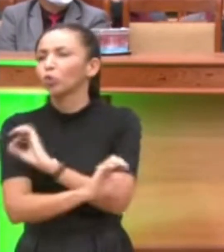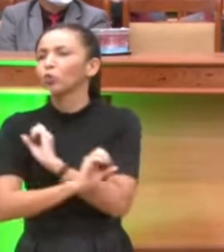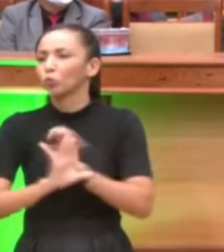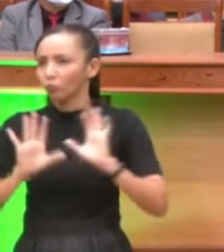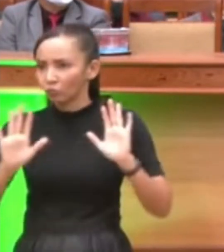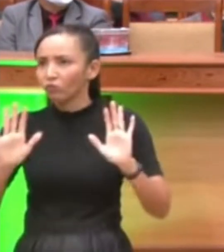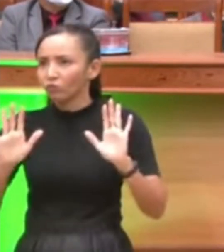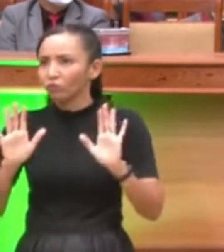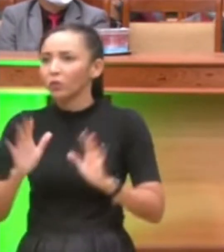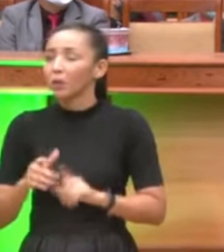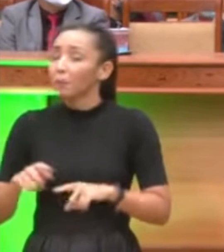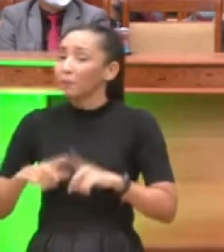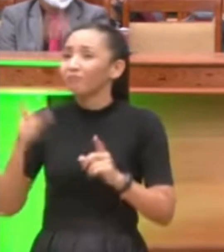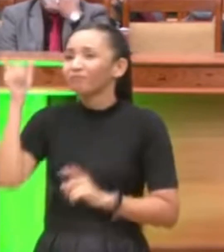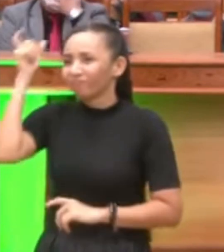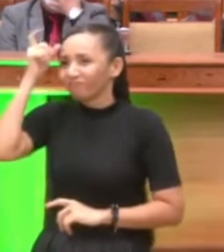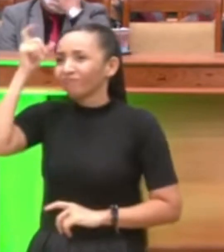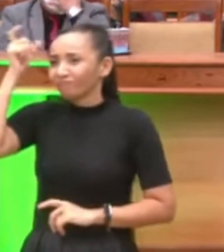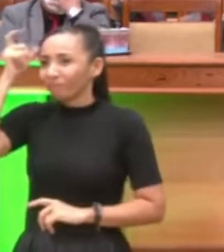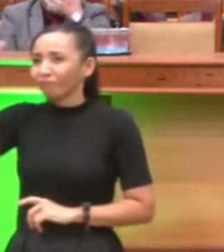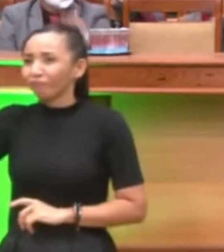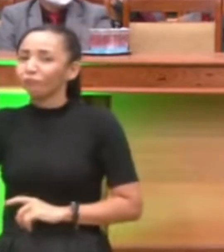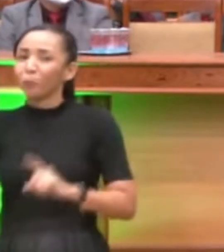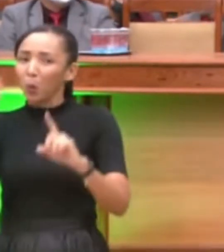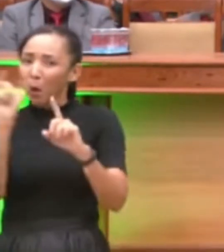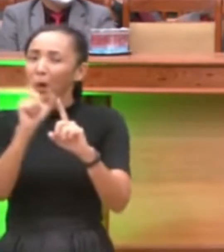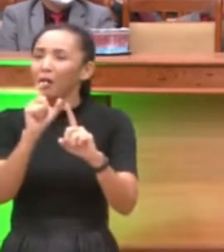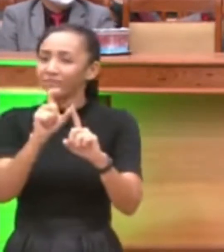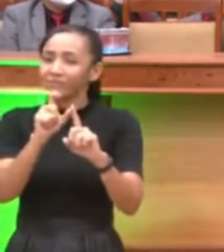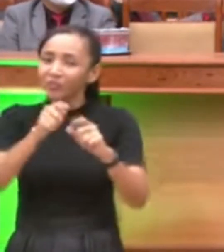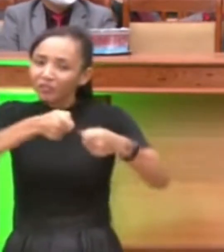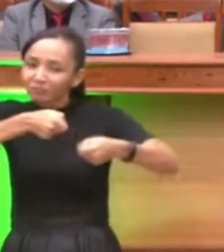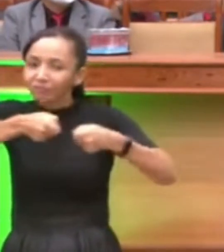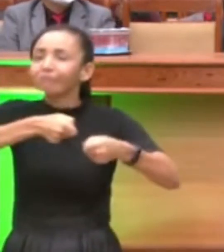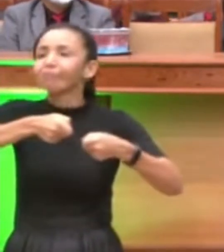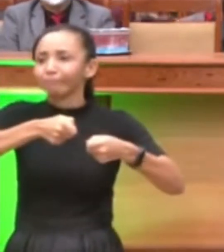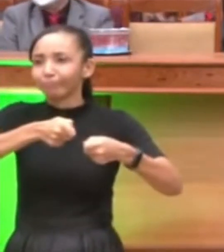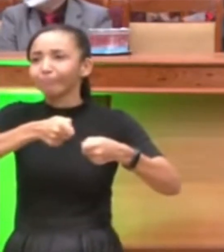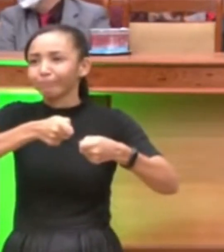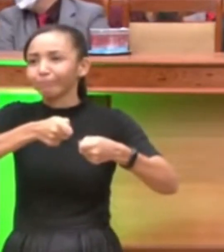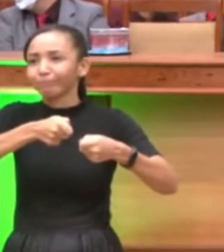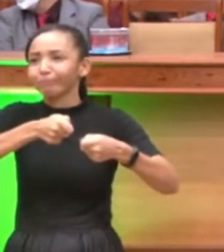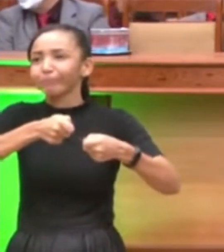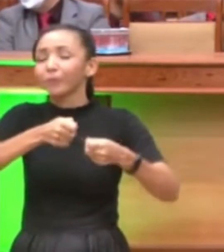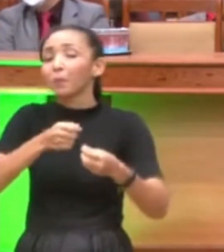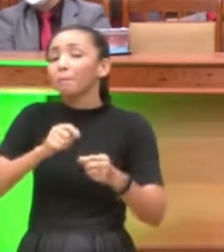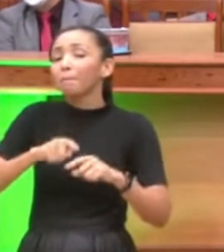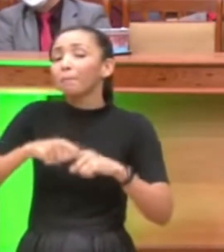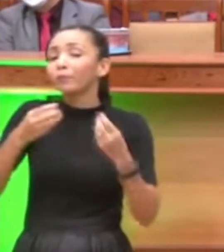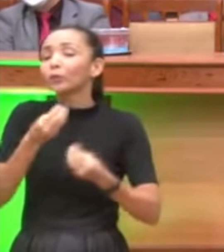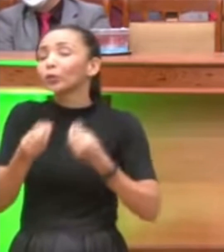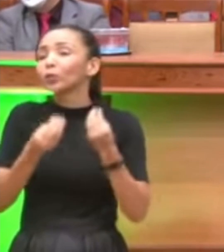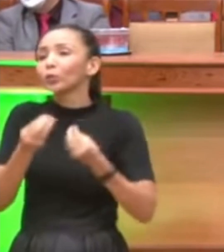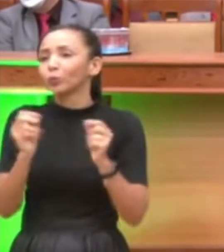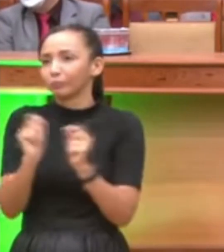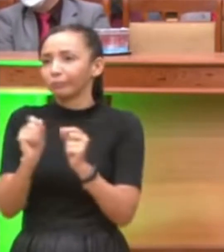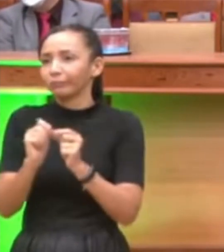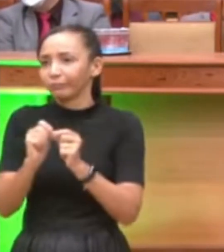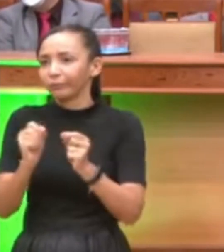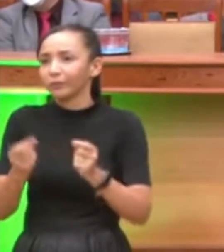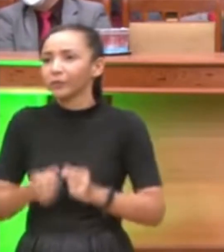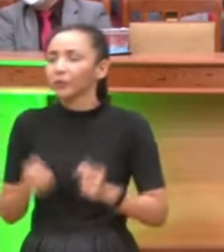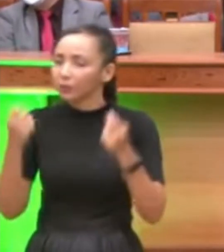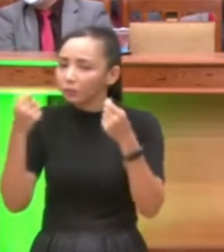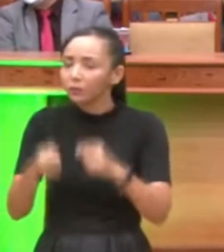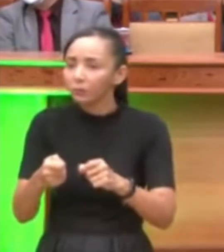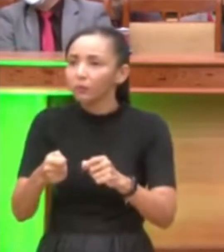e tratam dessa dessa forma eu coloco aqui o seguinte meus irmãos e como tratar pastor essas pessoas nós podemos tratar